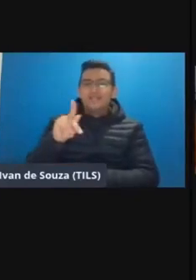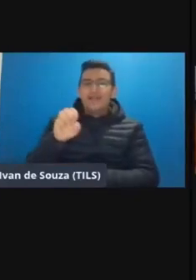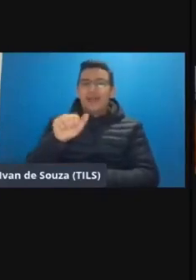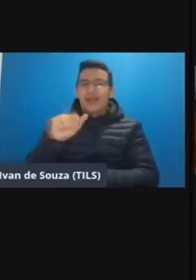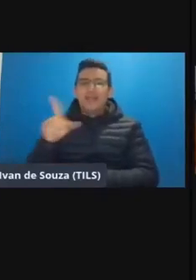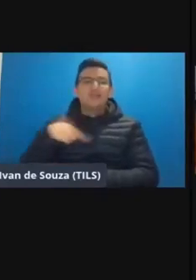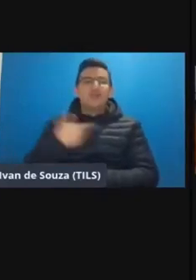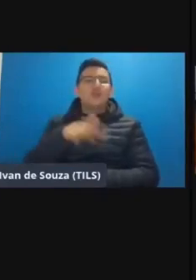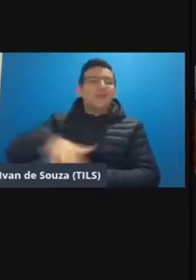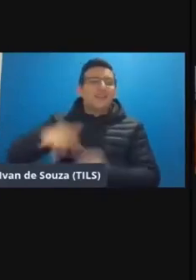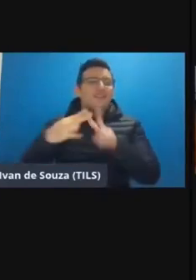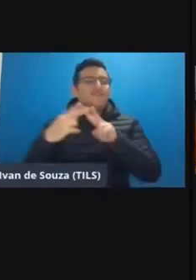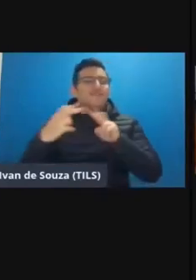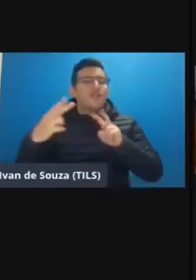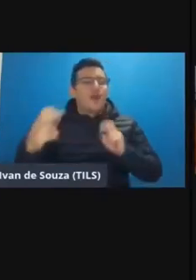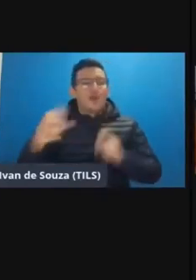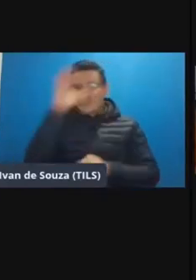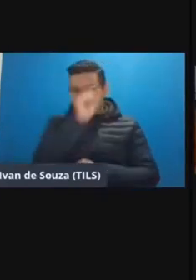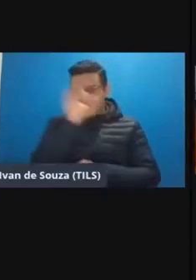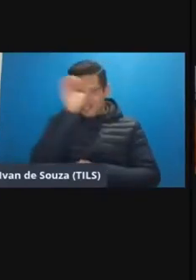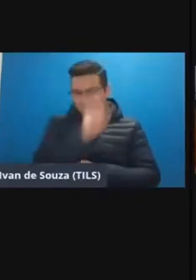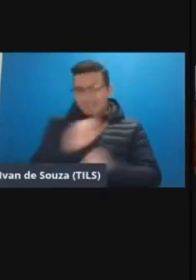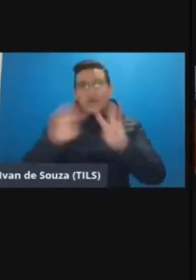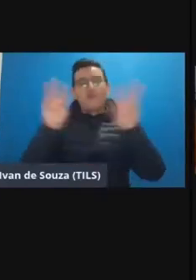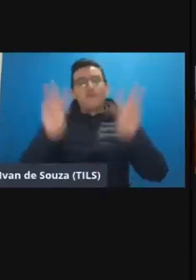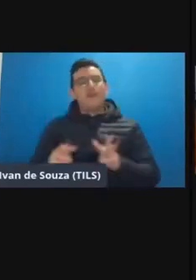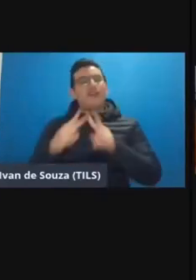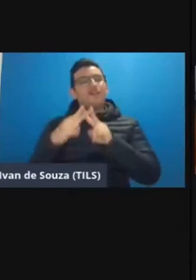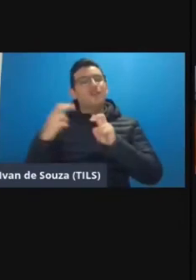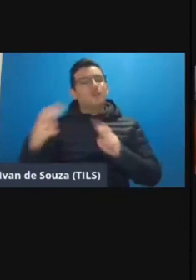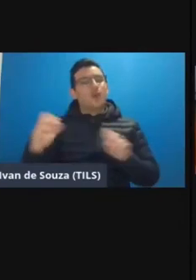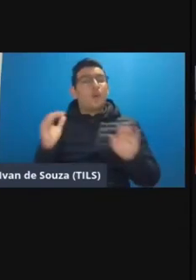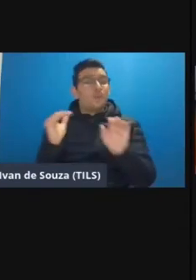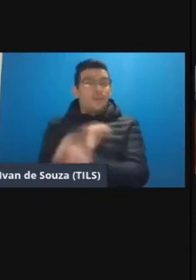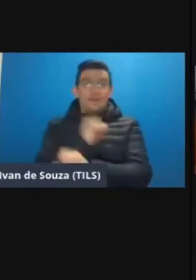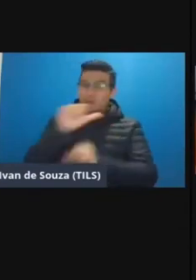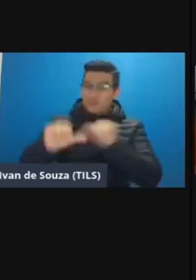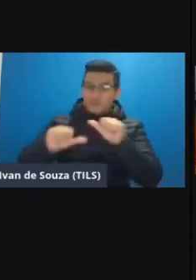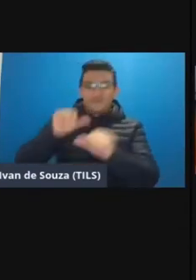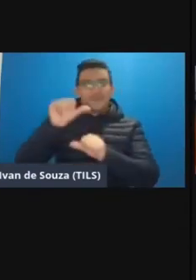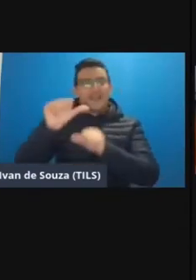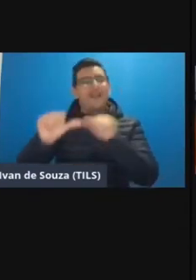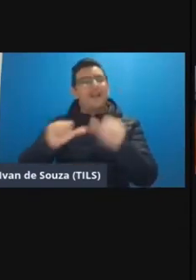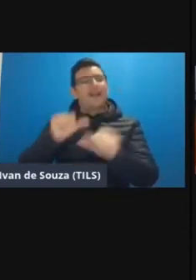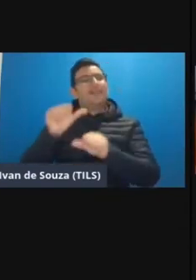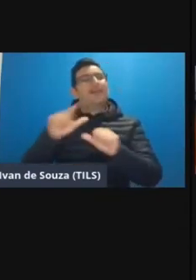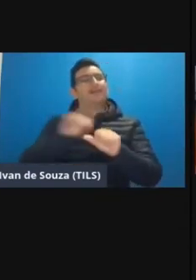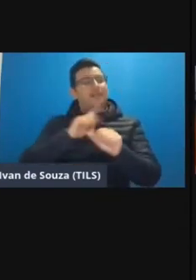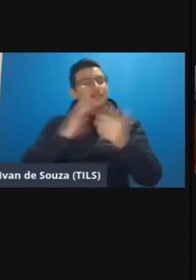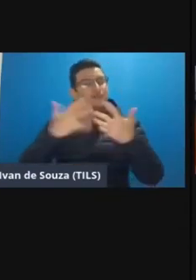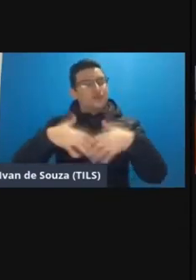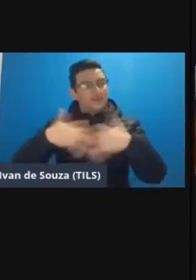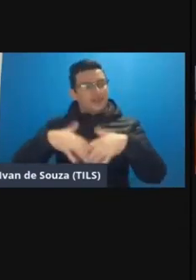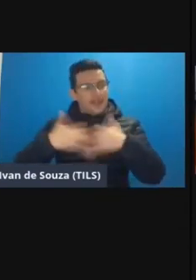o nosso ambiente virtual de aprendizagem é o fpr virtual que foi totalmente remodelada né e tem funcionado